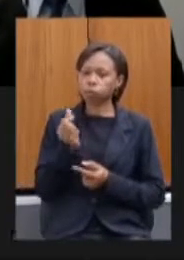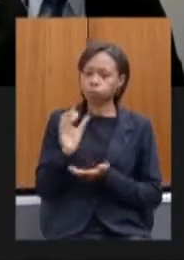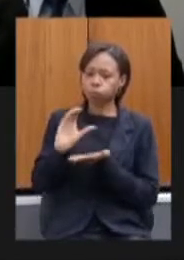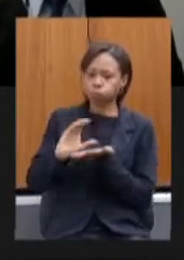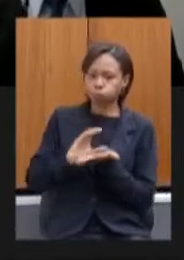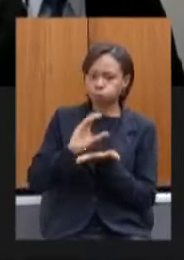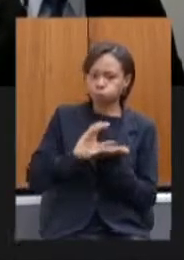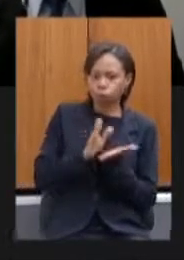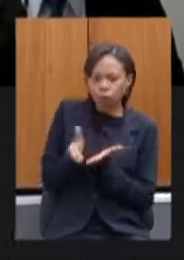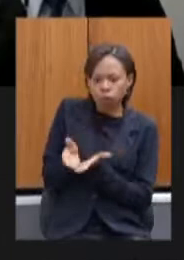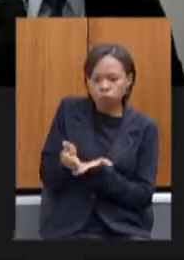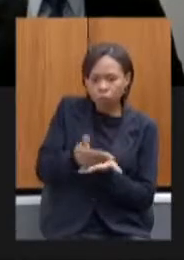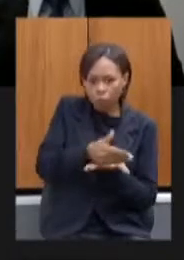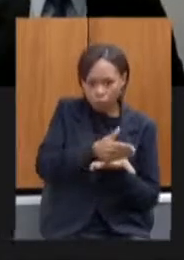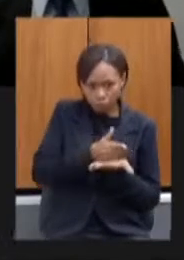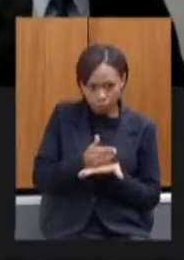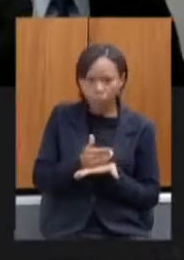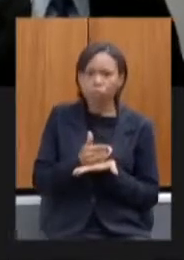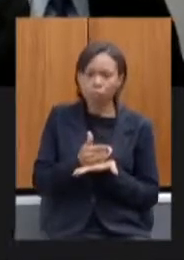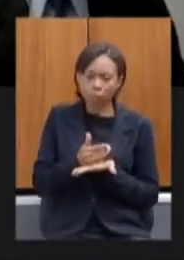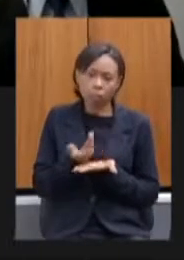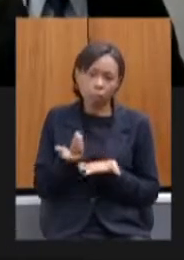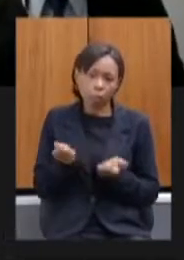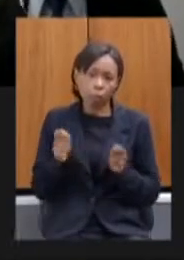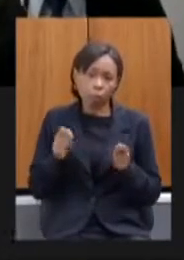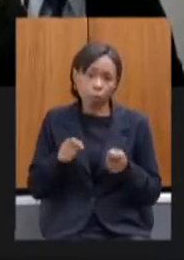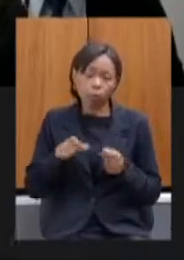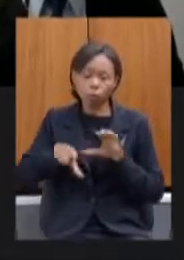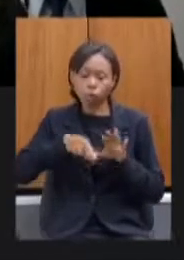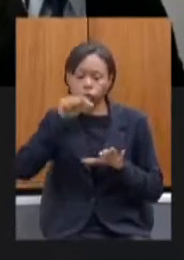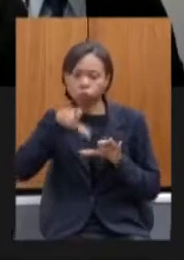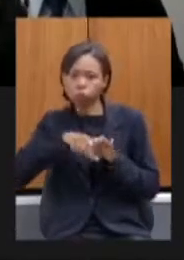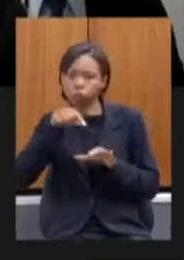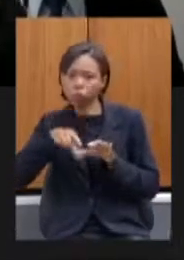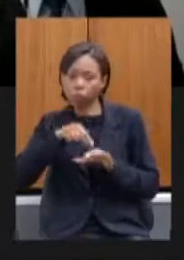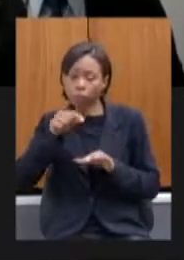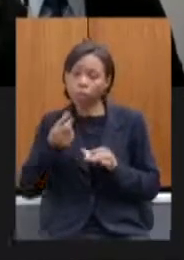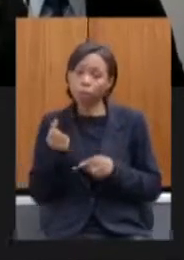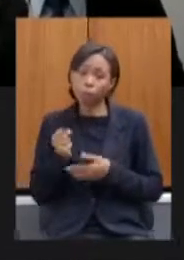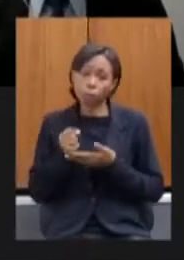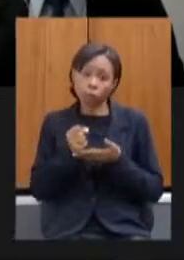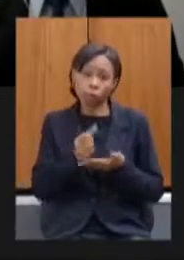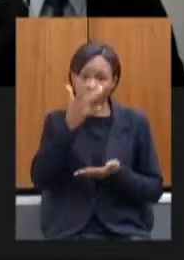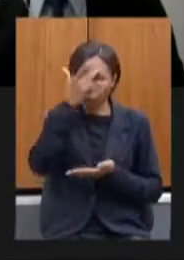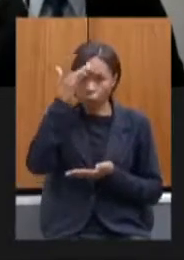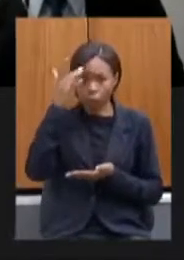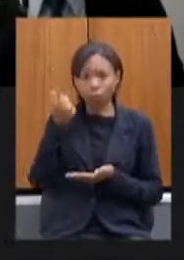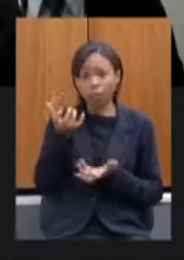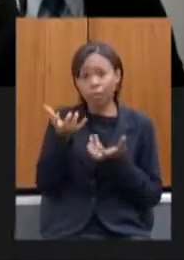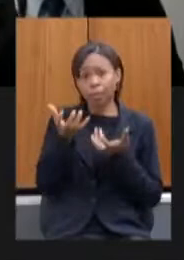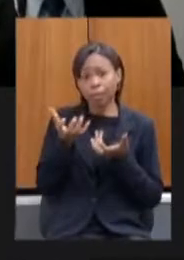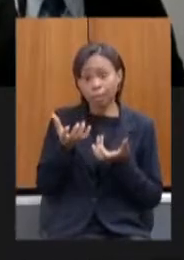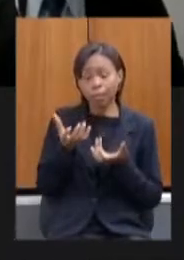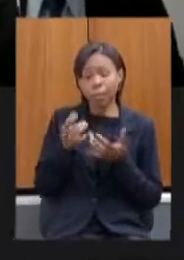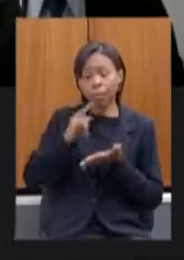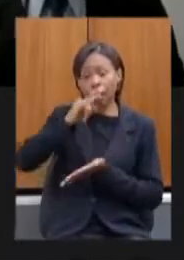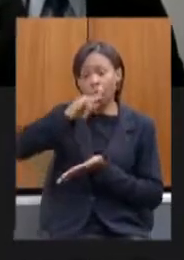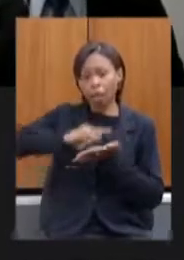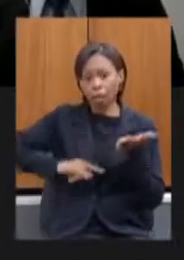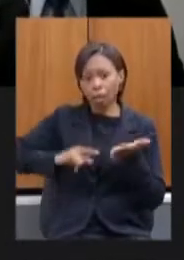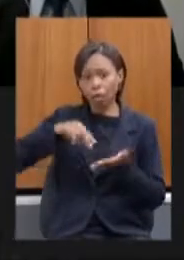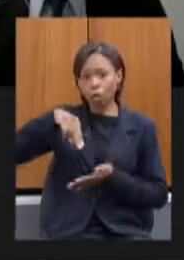que você tem traz a possibilidade de sorteios para quem for quem buscar a sua nota fiscal junto ao